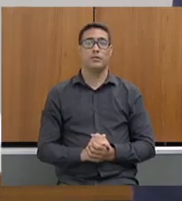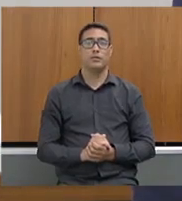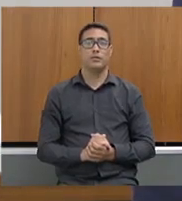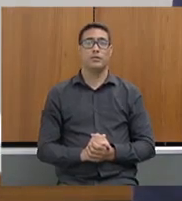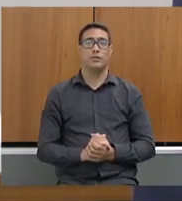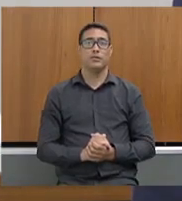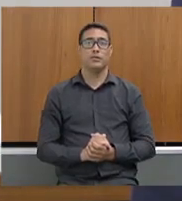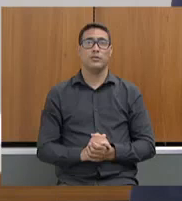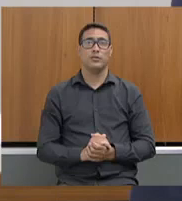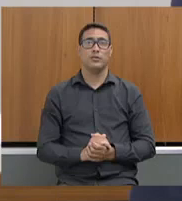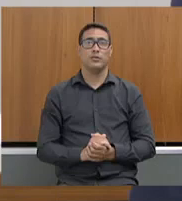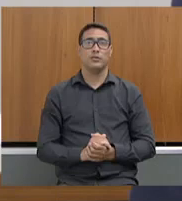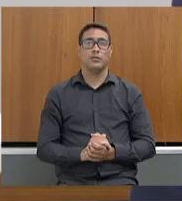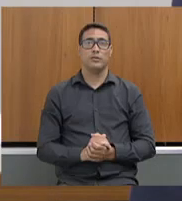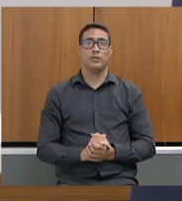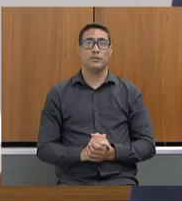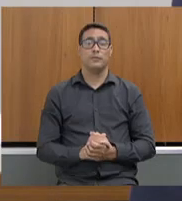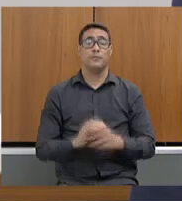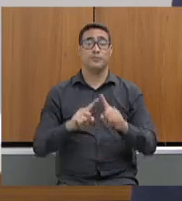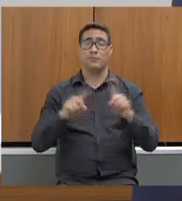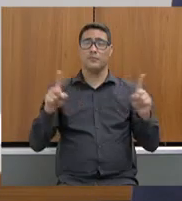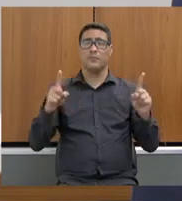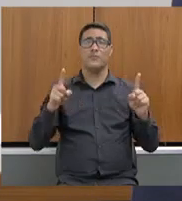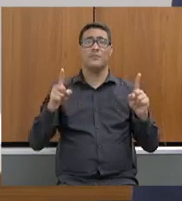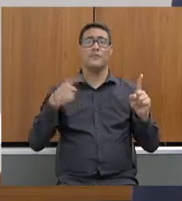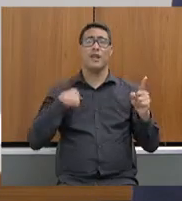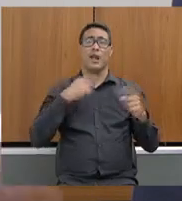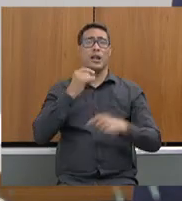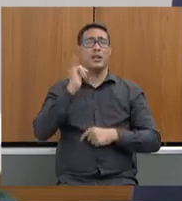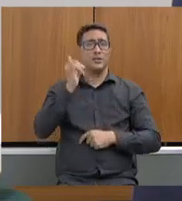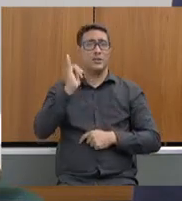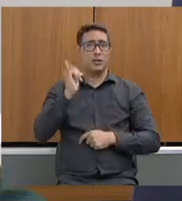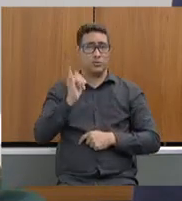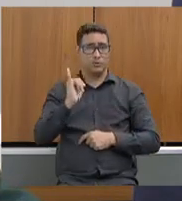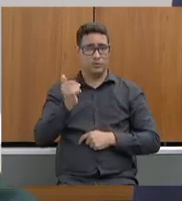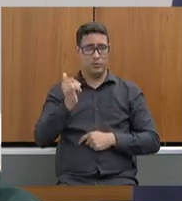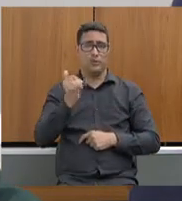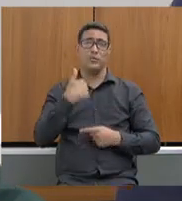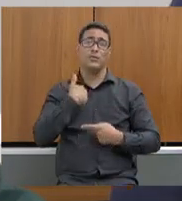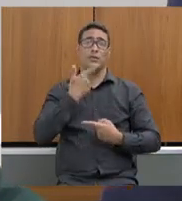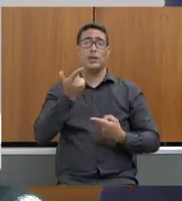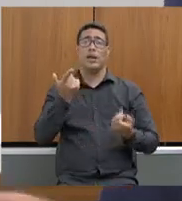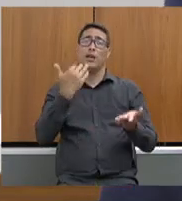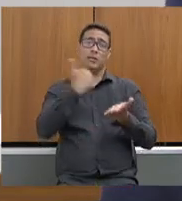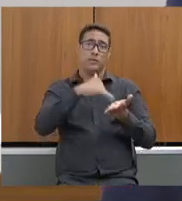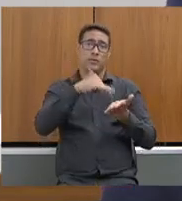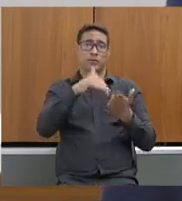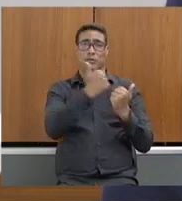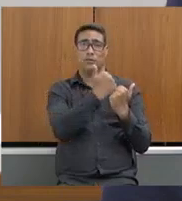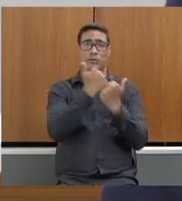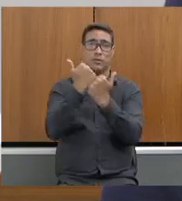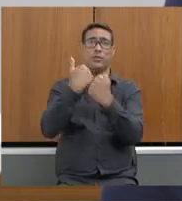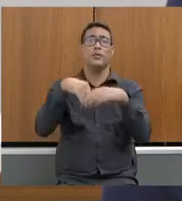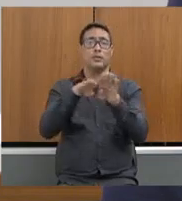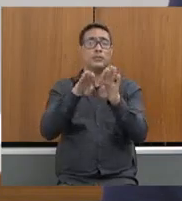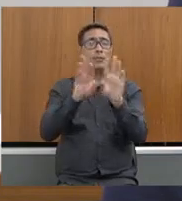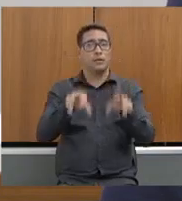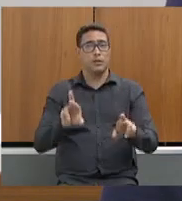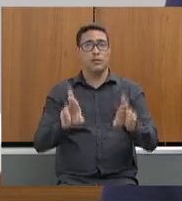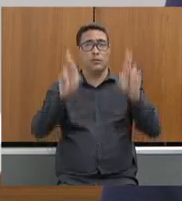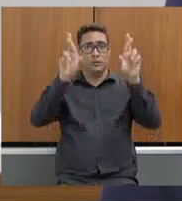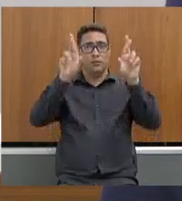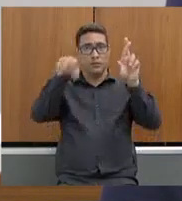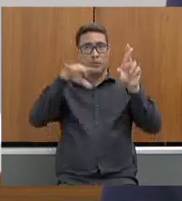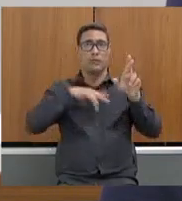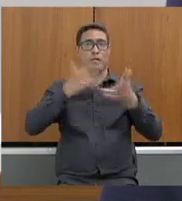Não, ok. Denúncias e requisições. A subsecretaria de fiscalização também é responsável pelo